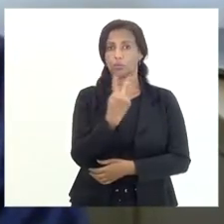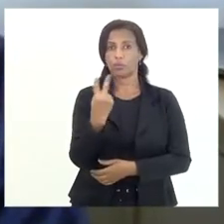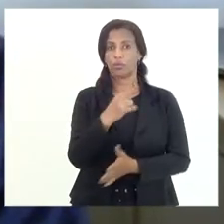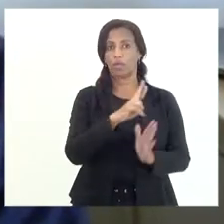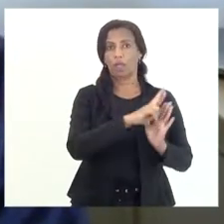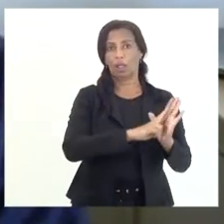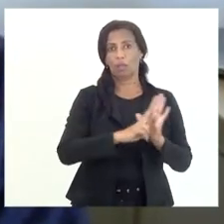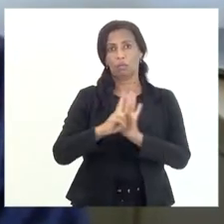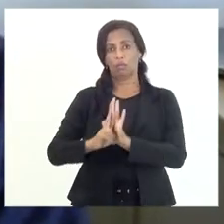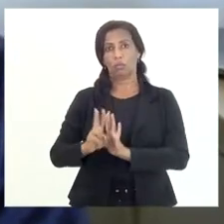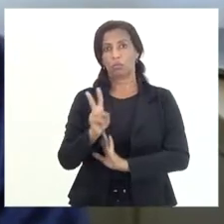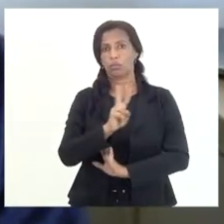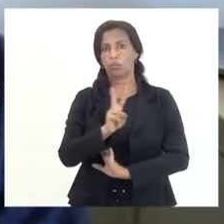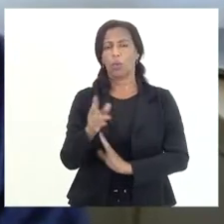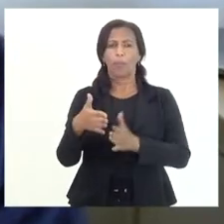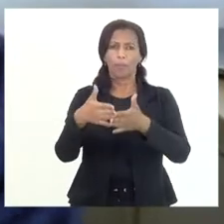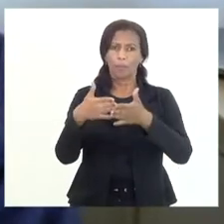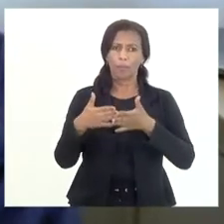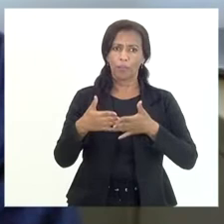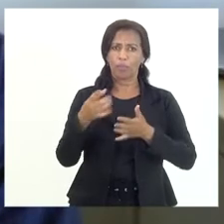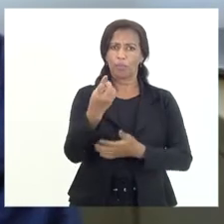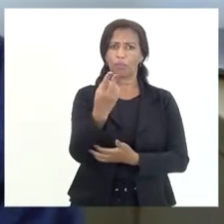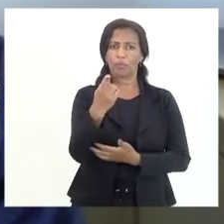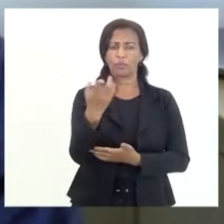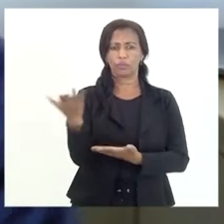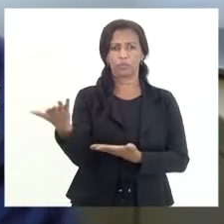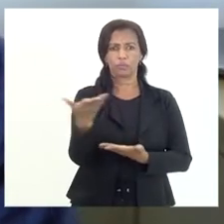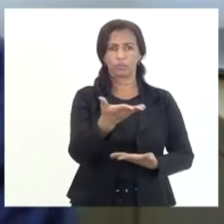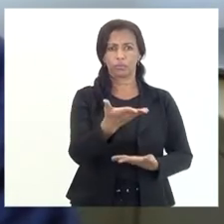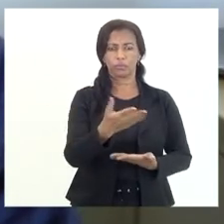Tribunal de Contas. Por favor, doutor, a palavra é sua.